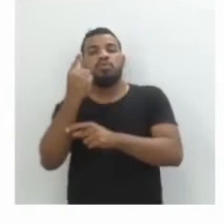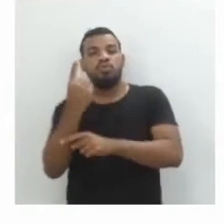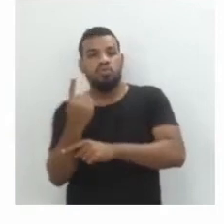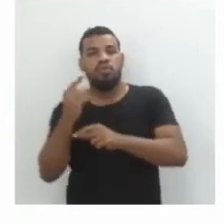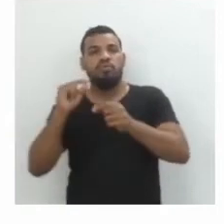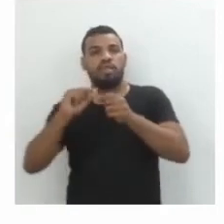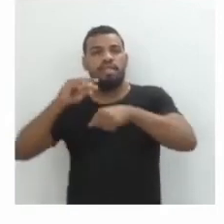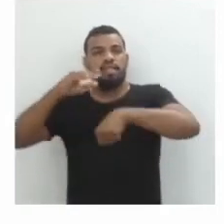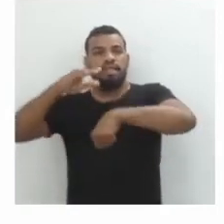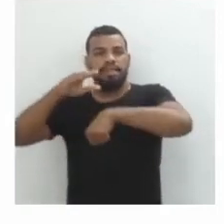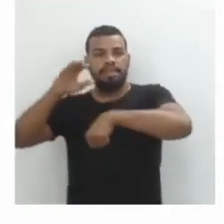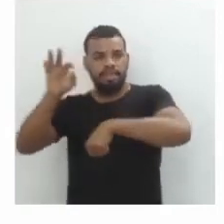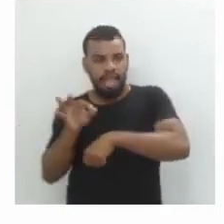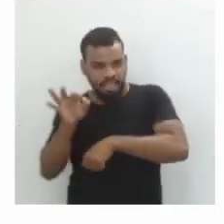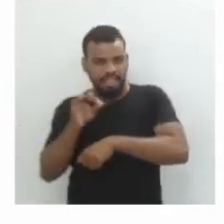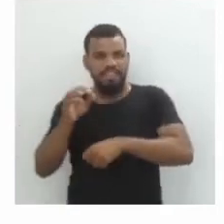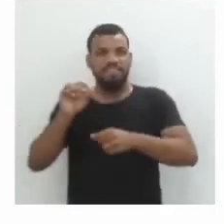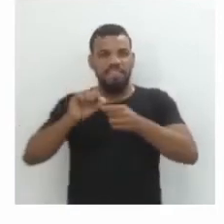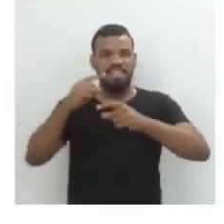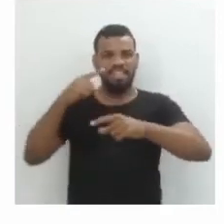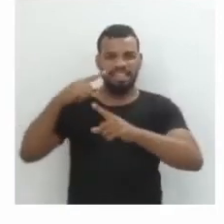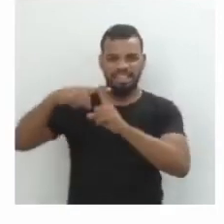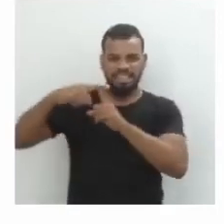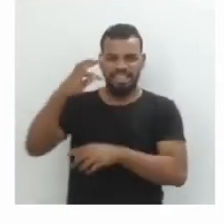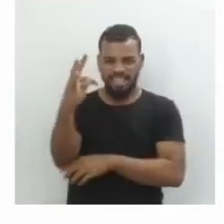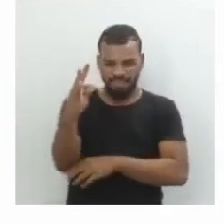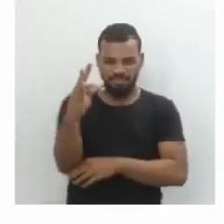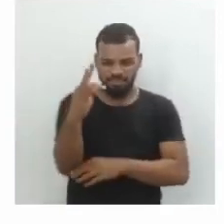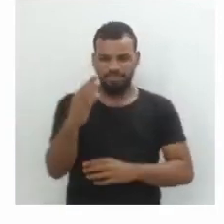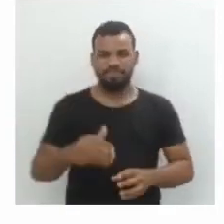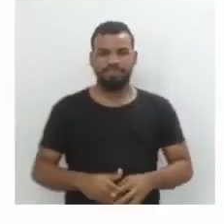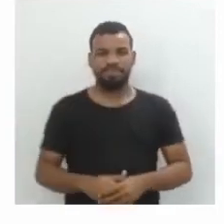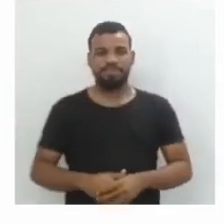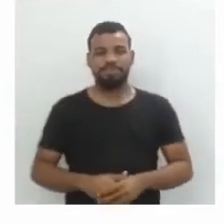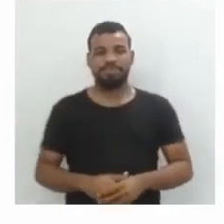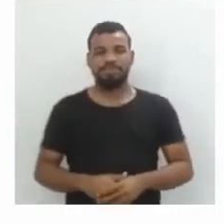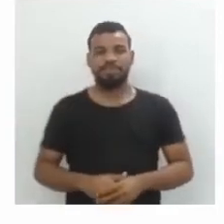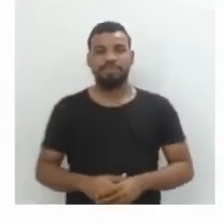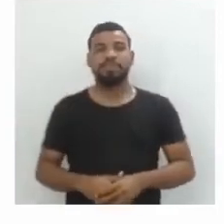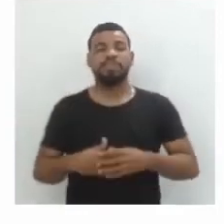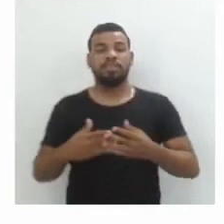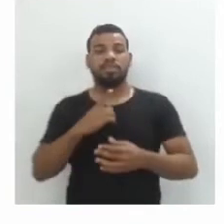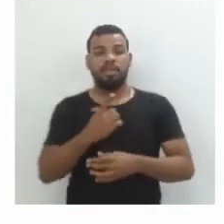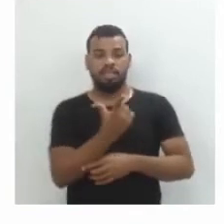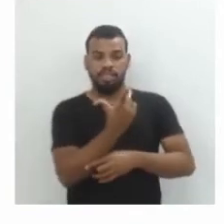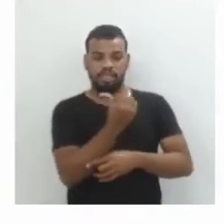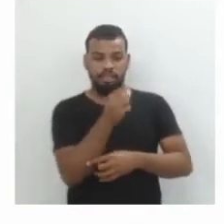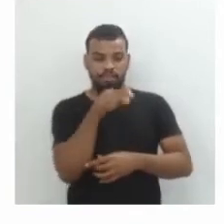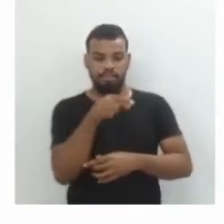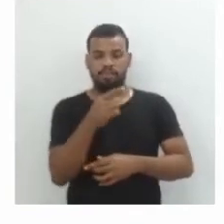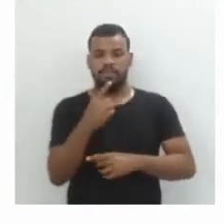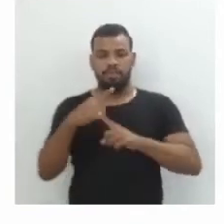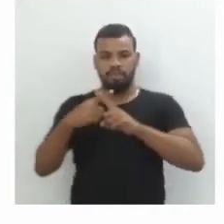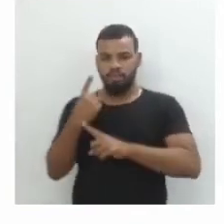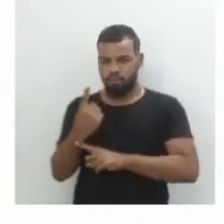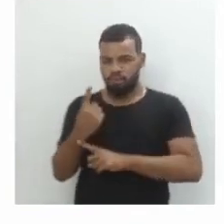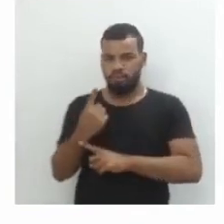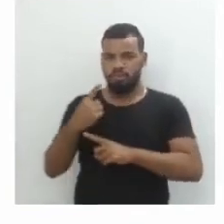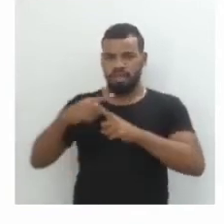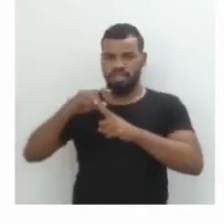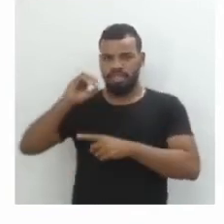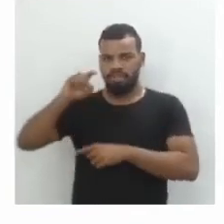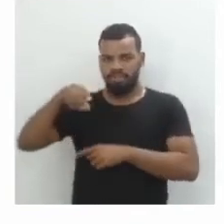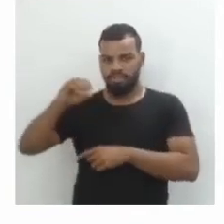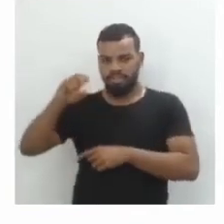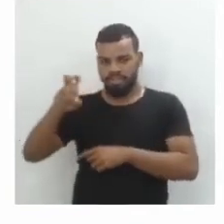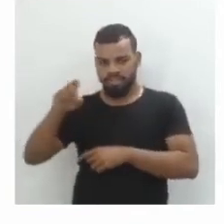tempo. Então quando a gente vai substituir esses valores com os dados que a gente tem, a gente vai ter 16 mil vezes 1 mais 0,05